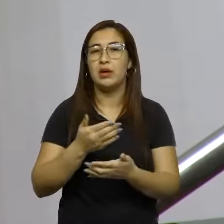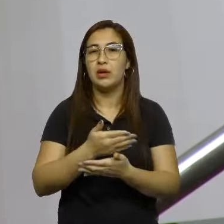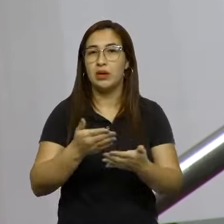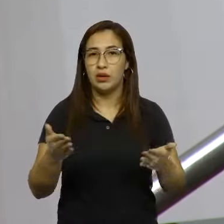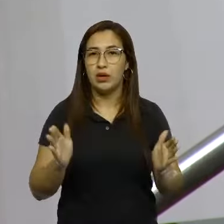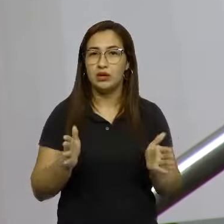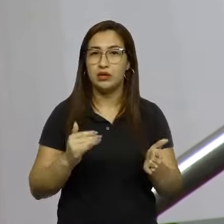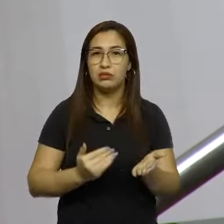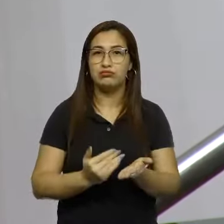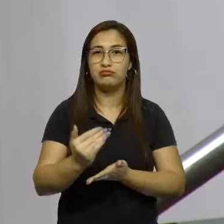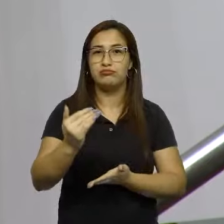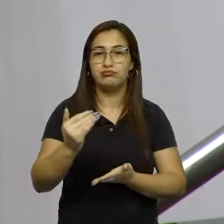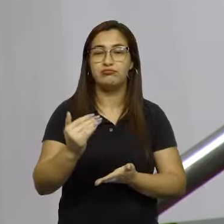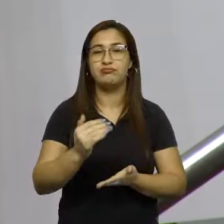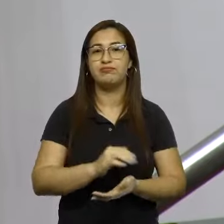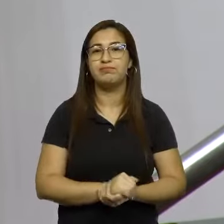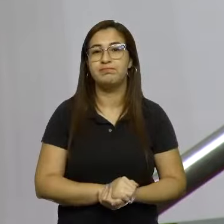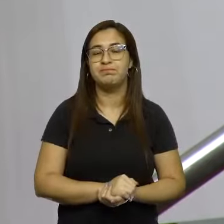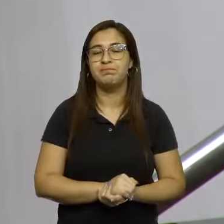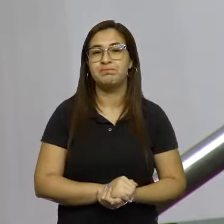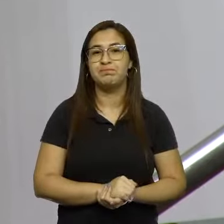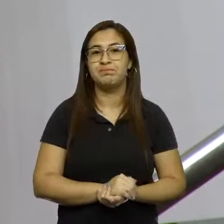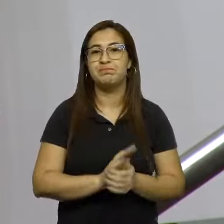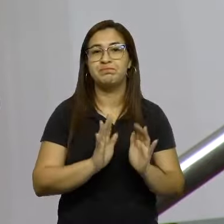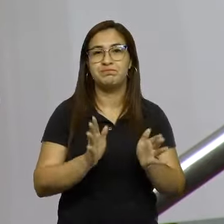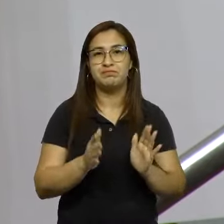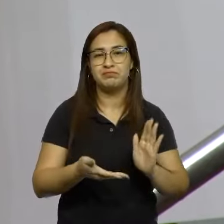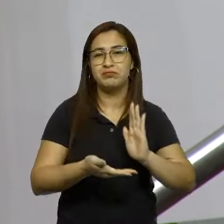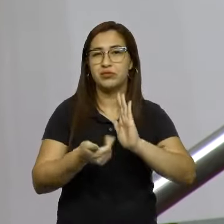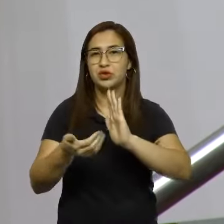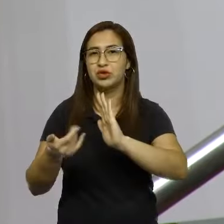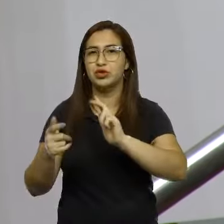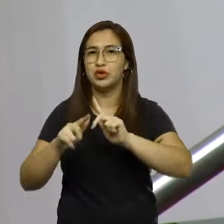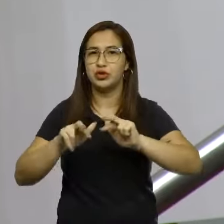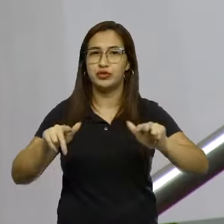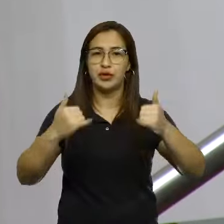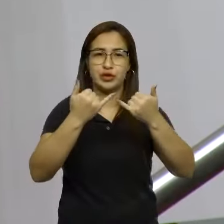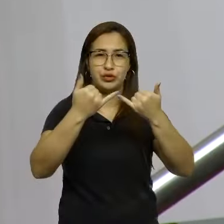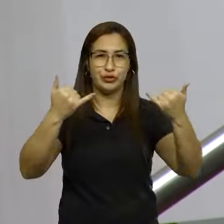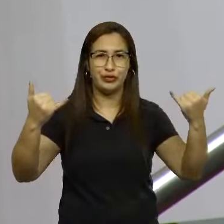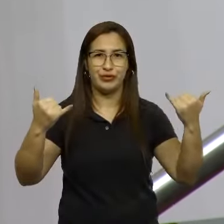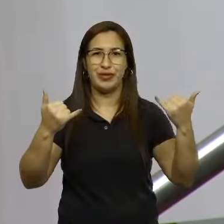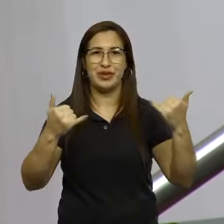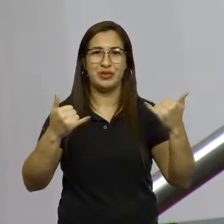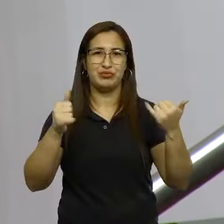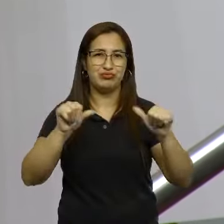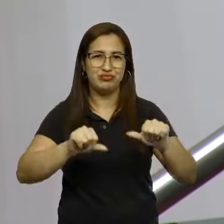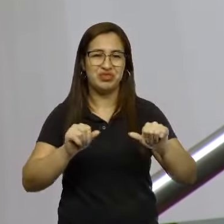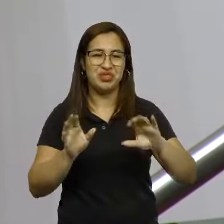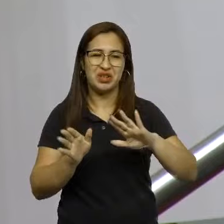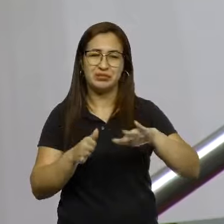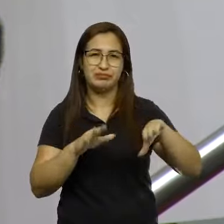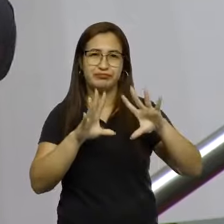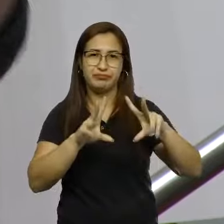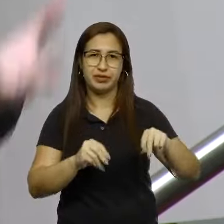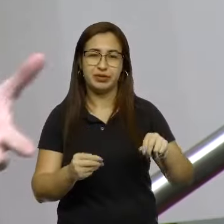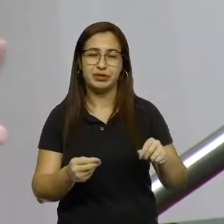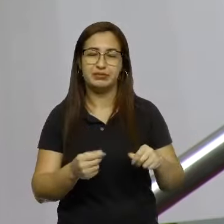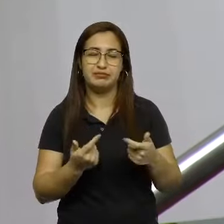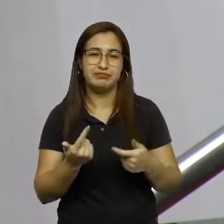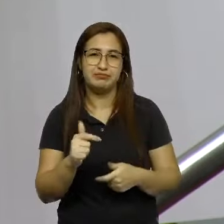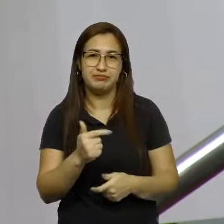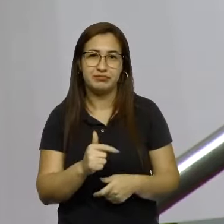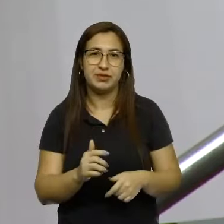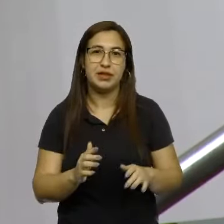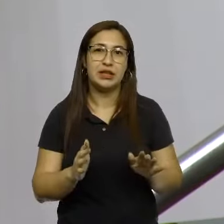estão também tirando os cabos obsoletos. Então, tudo indica que, para julho, se não 100%,